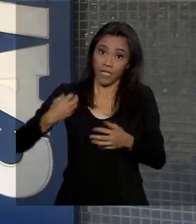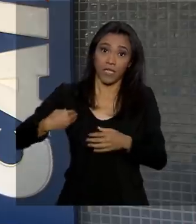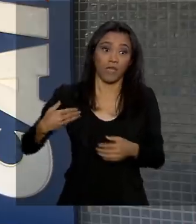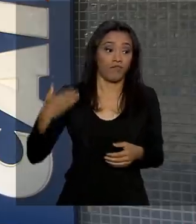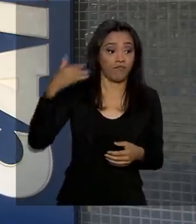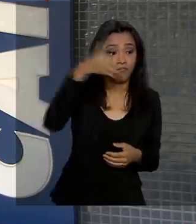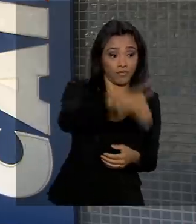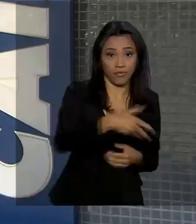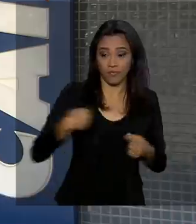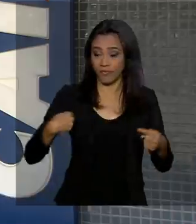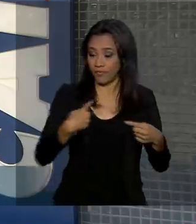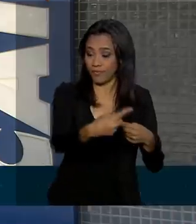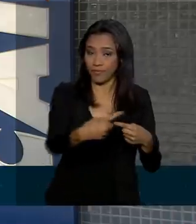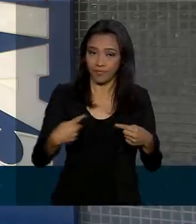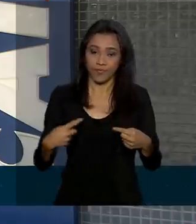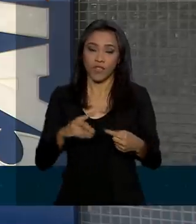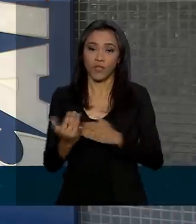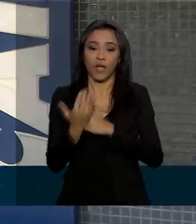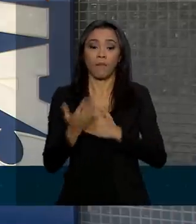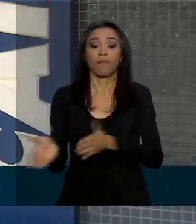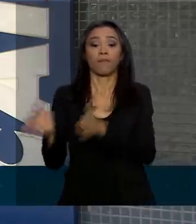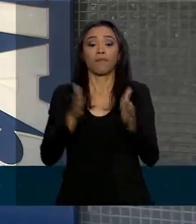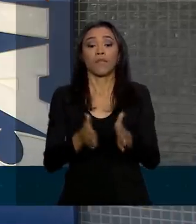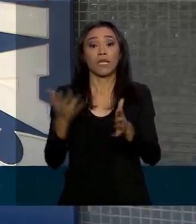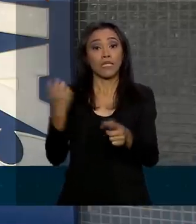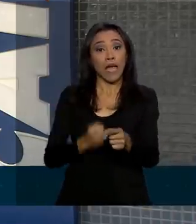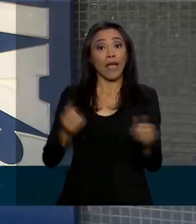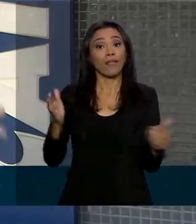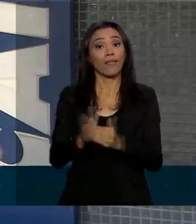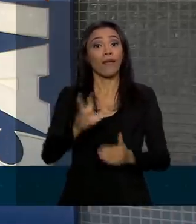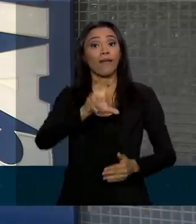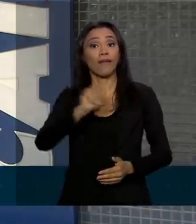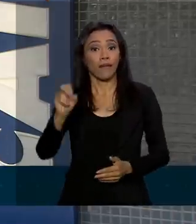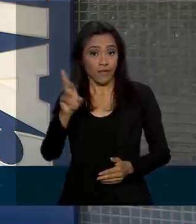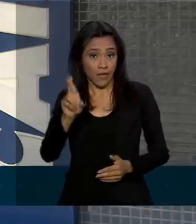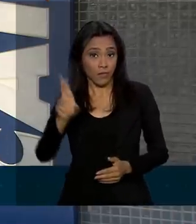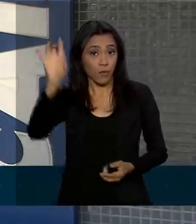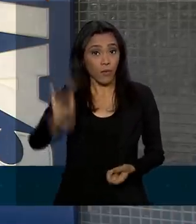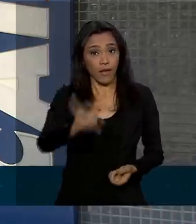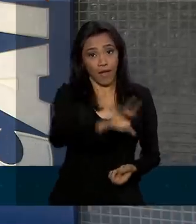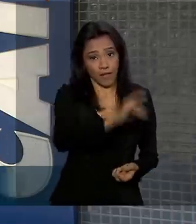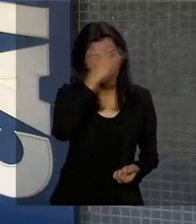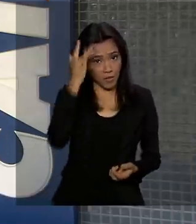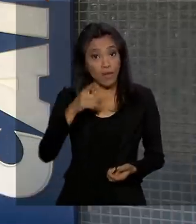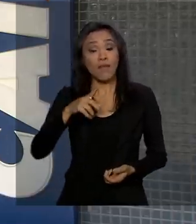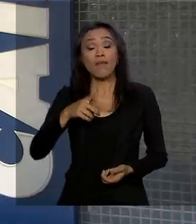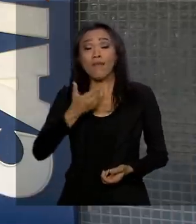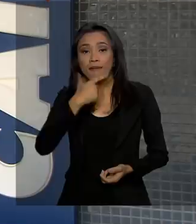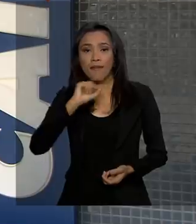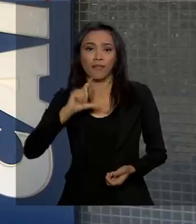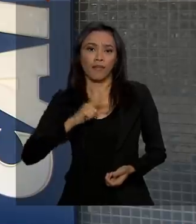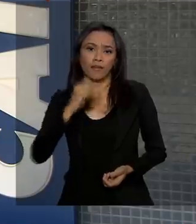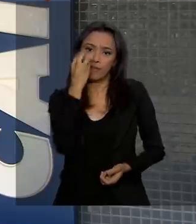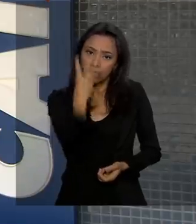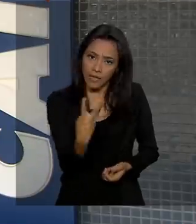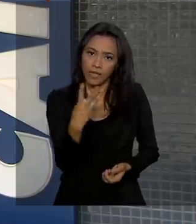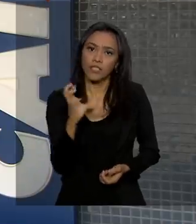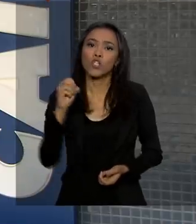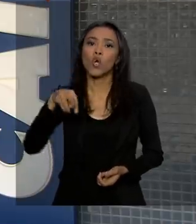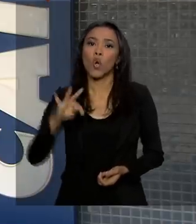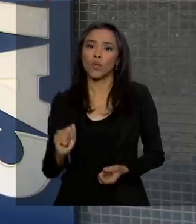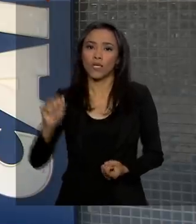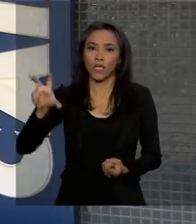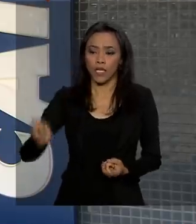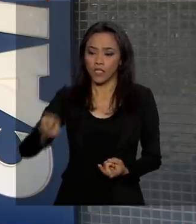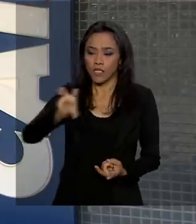Os saques são de até 500 reais por pessoa. Mas o trabalhador, por exemplo, que tiver três contas com até 500 reais em